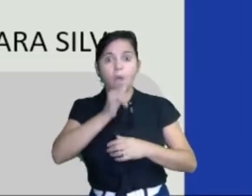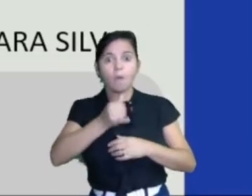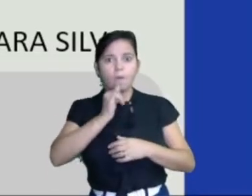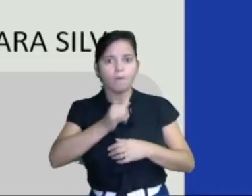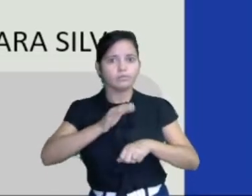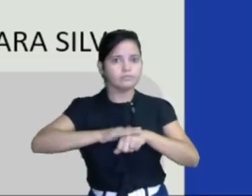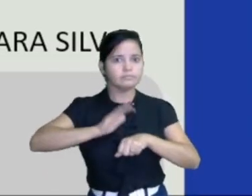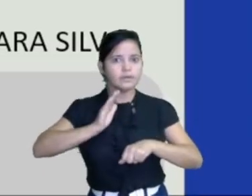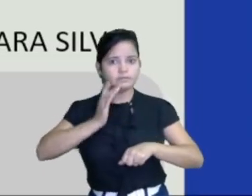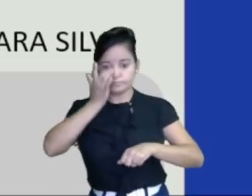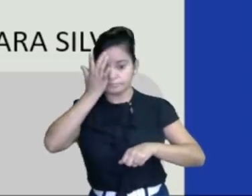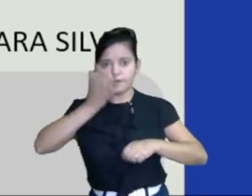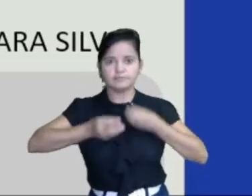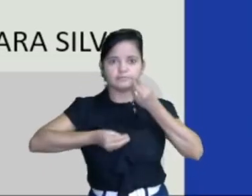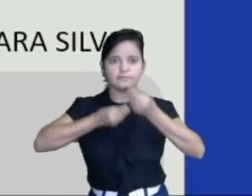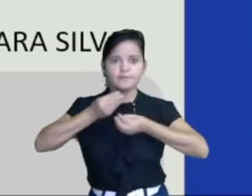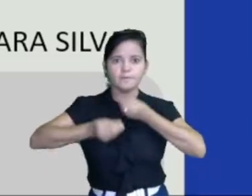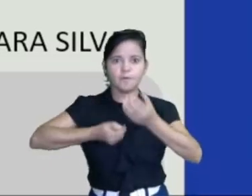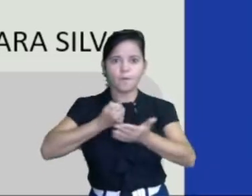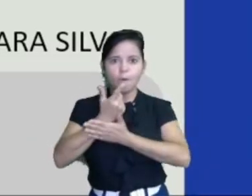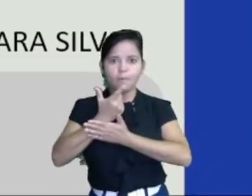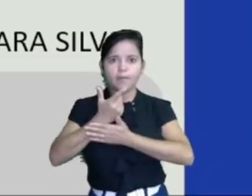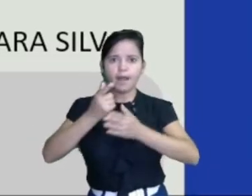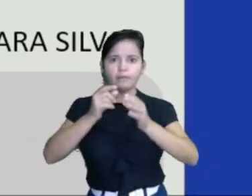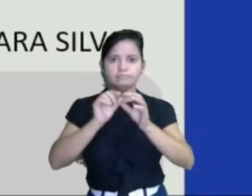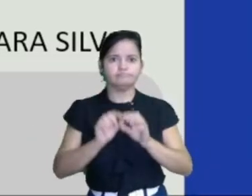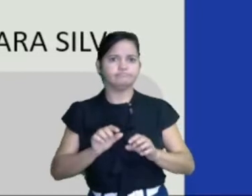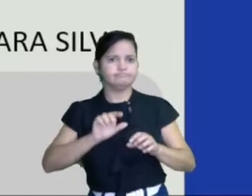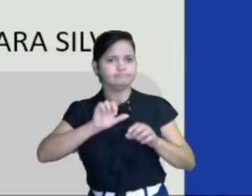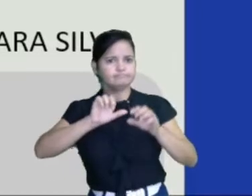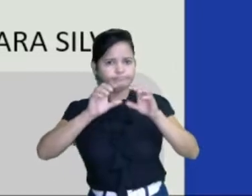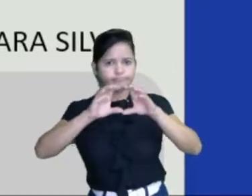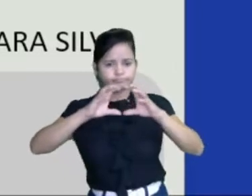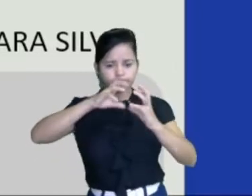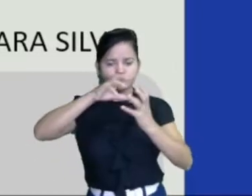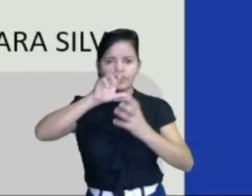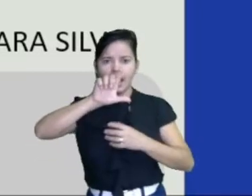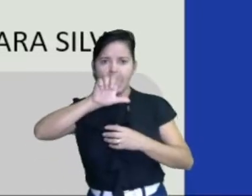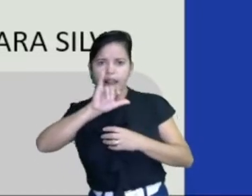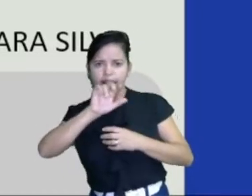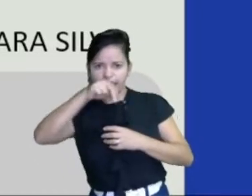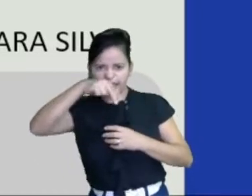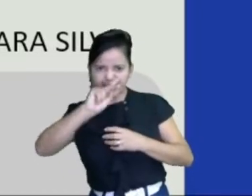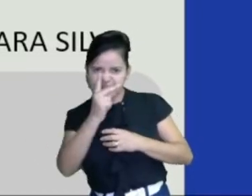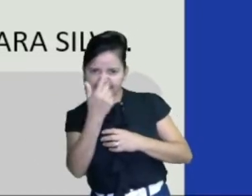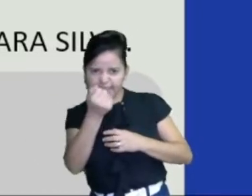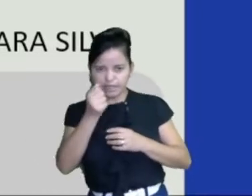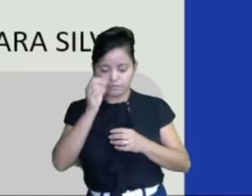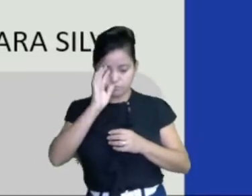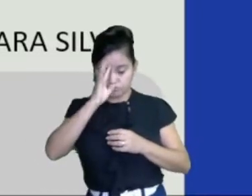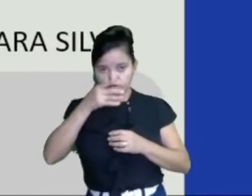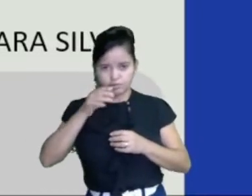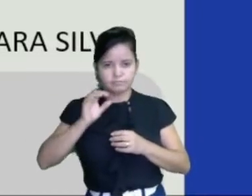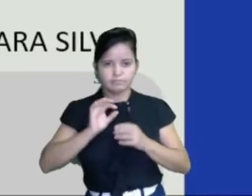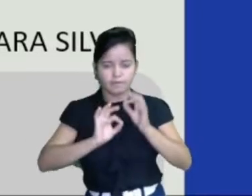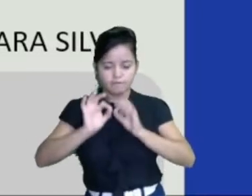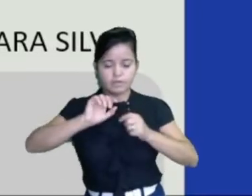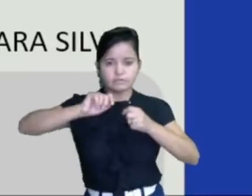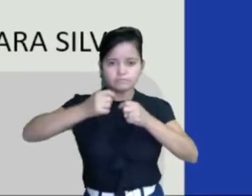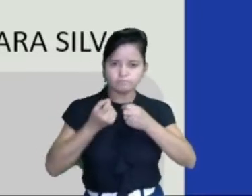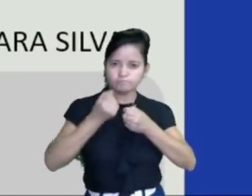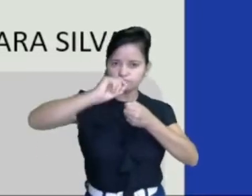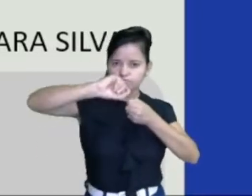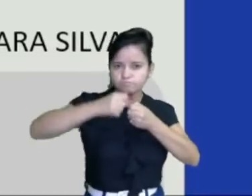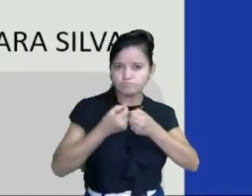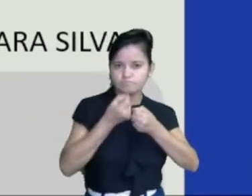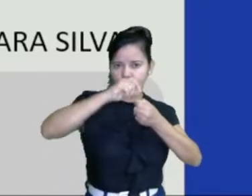facilidade de comprar as linhas já prontas. Além de roupas, podem fazer